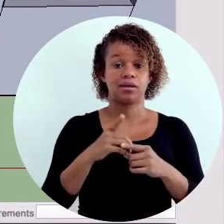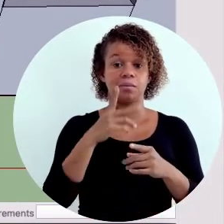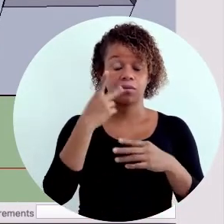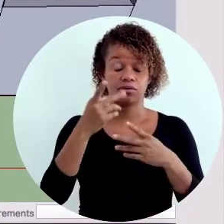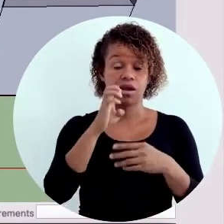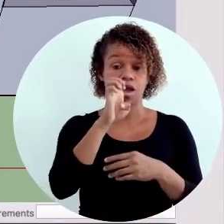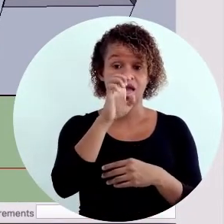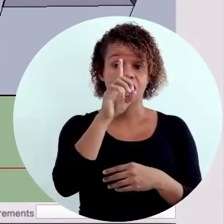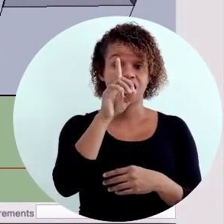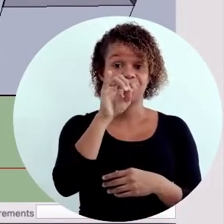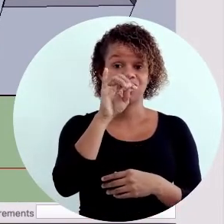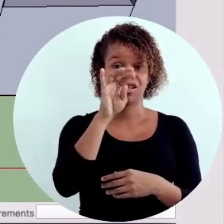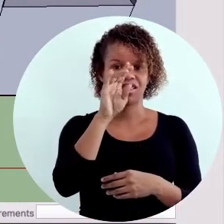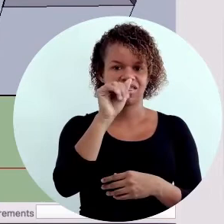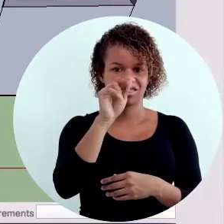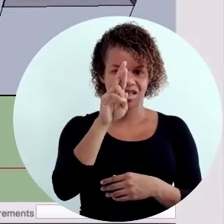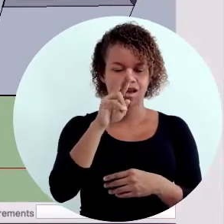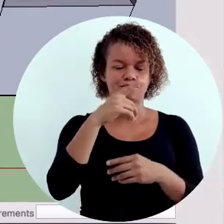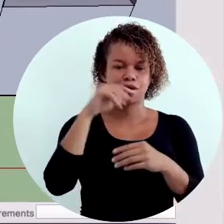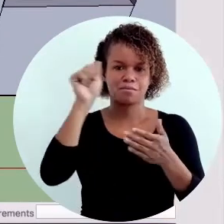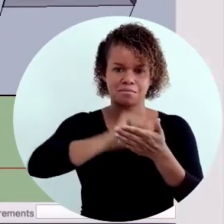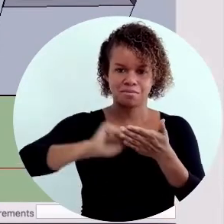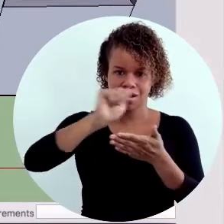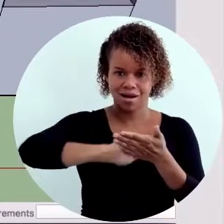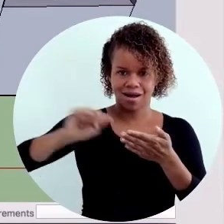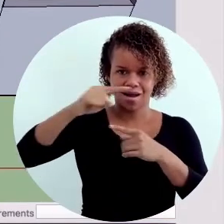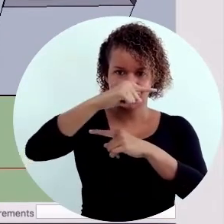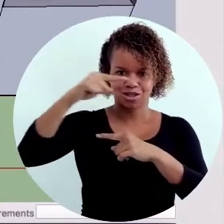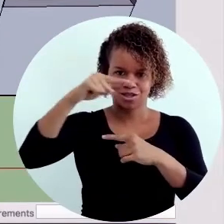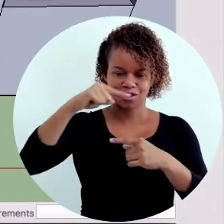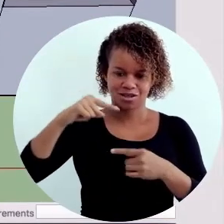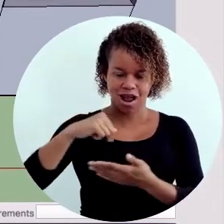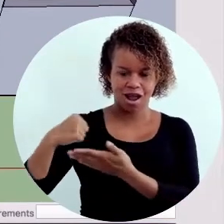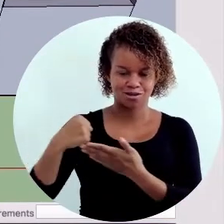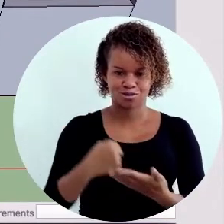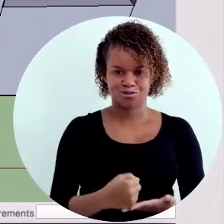E em edit, apagar todas as linhas guias.